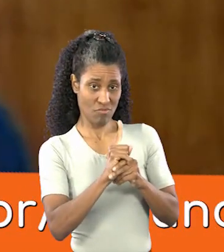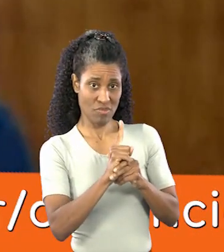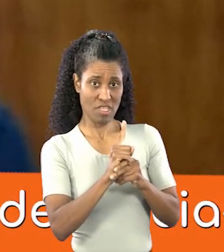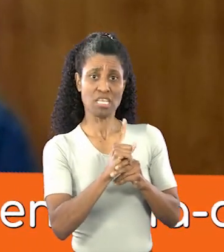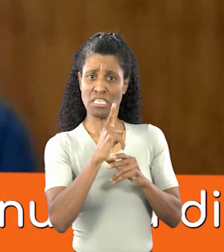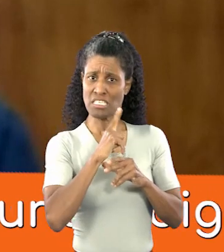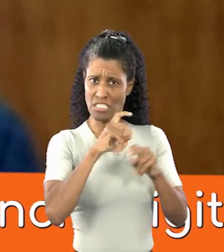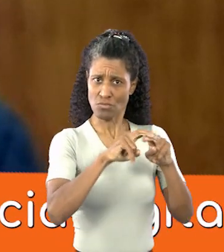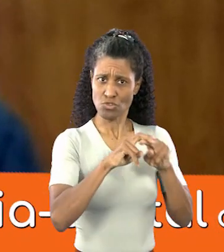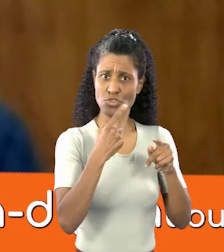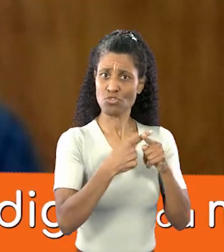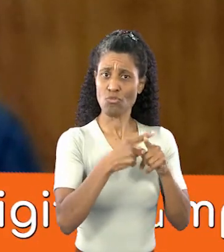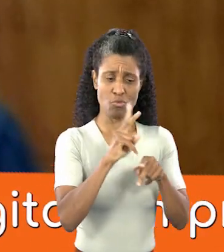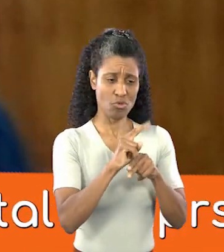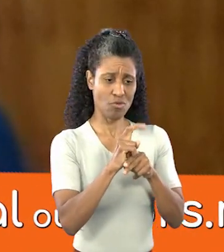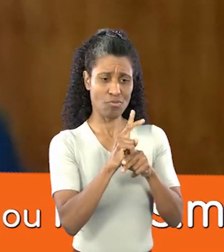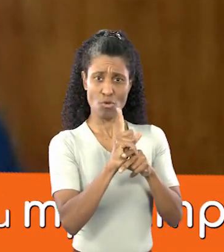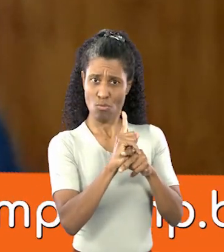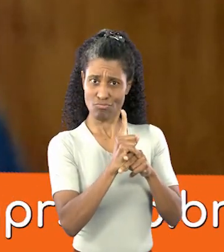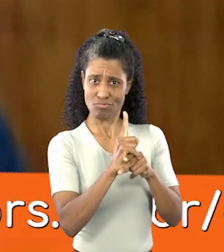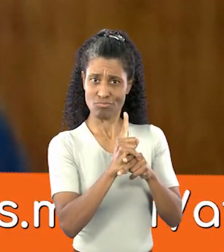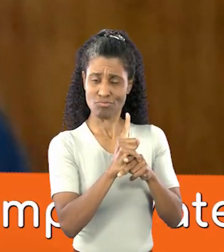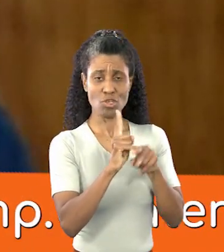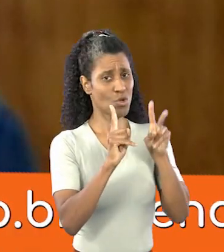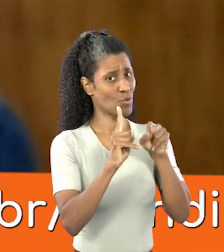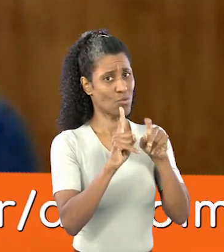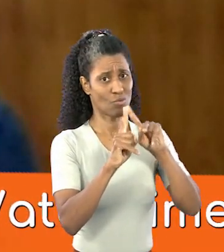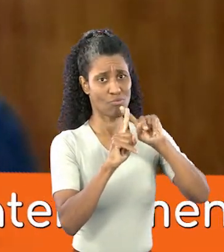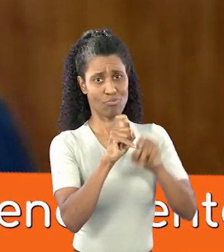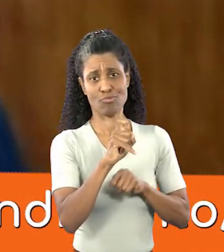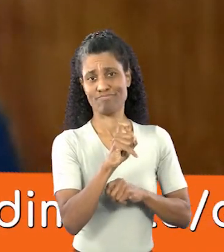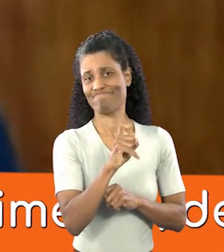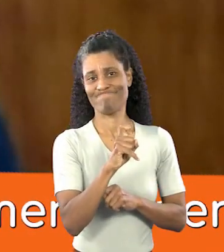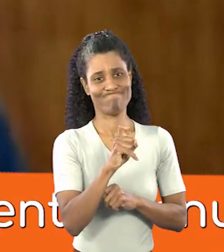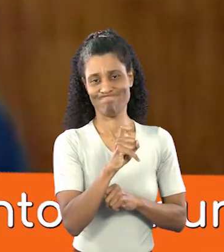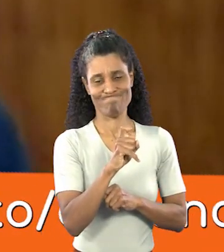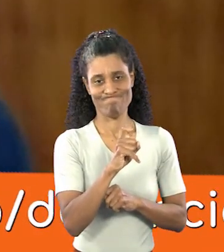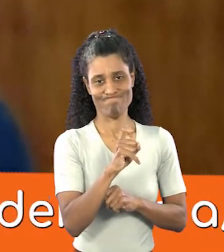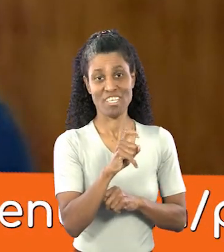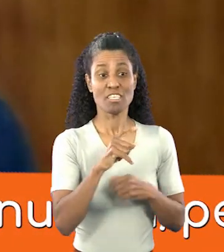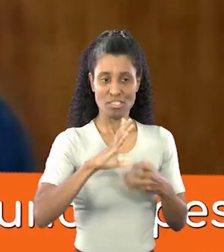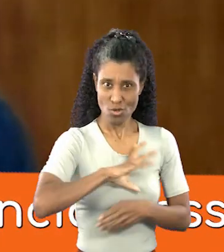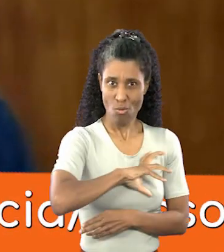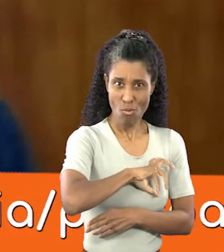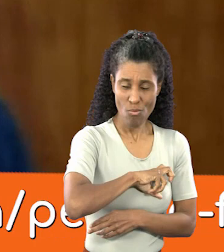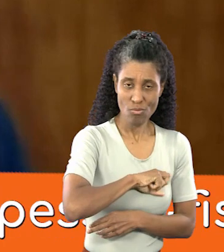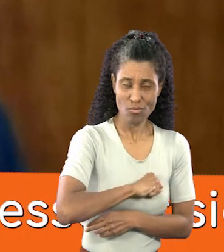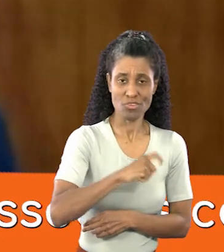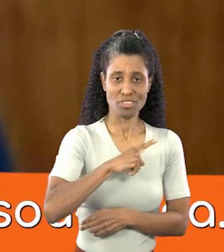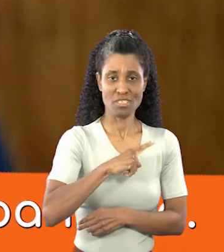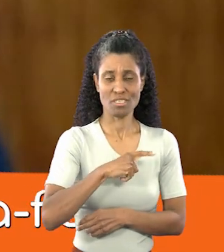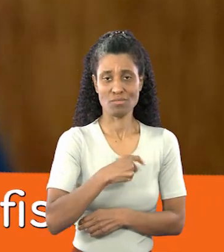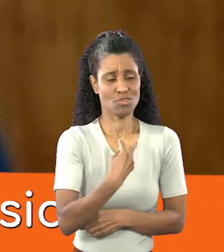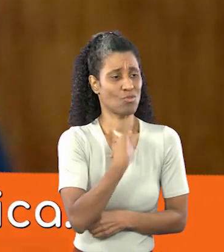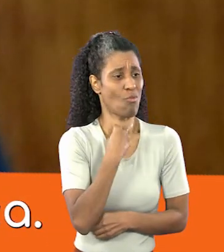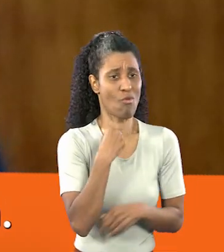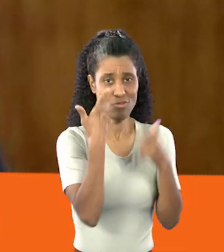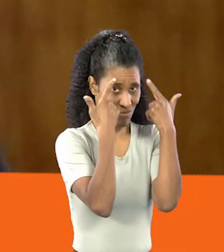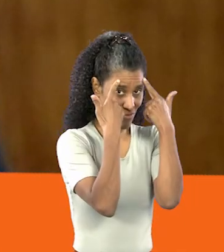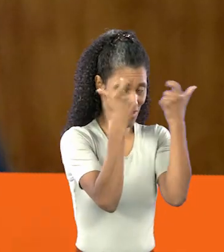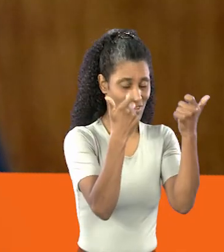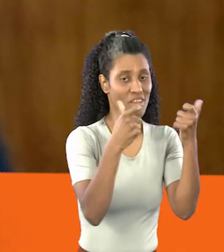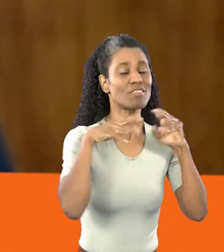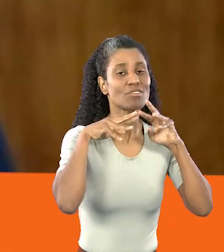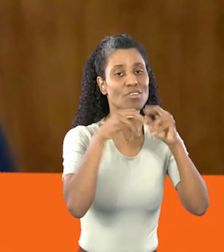né? Se ele tem uma cauda é porque ele tem um motivo. Então, nós nunca devemos confundir esse amor que nós temos com eles por colocá-los em